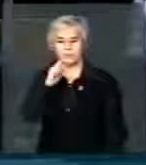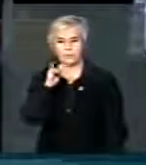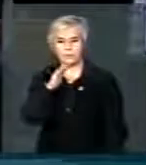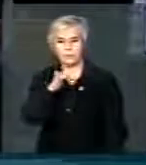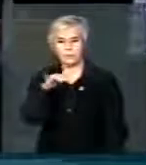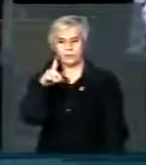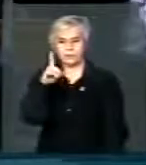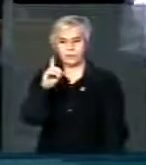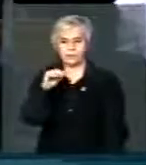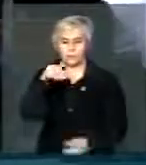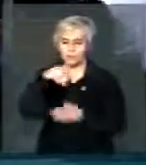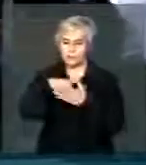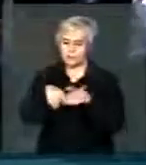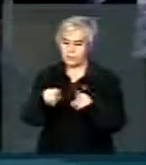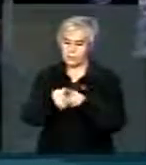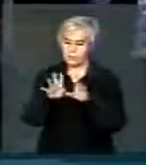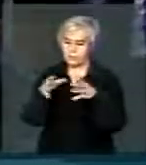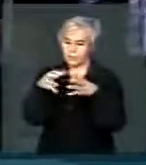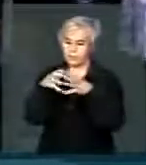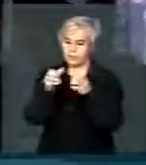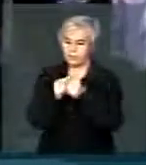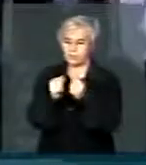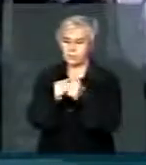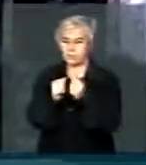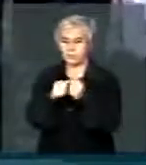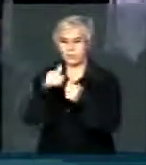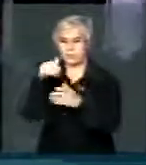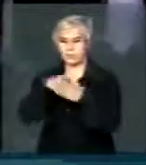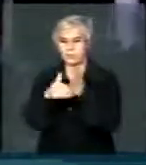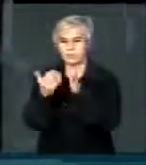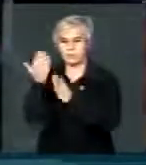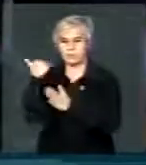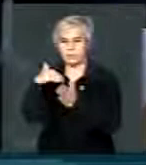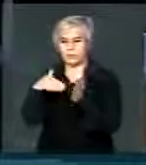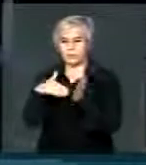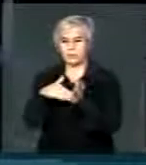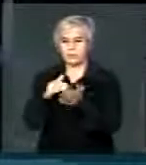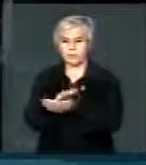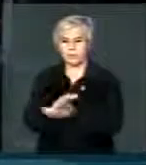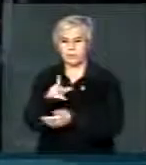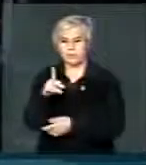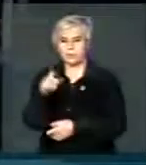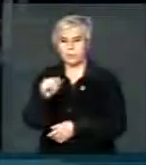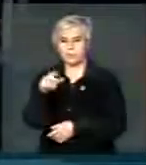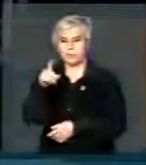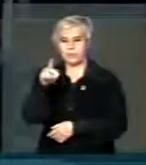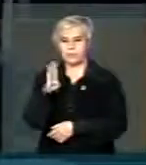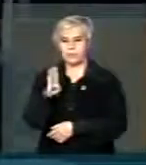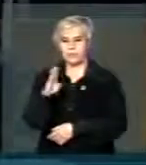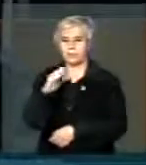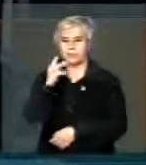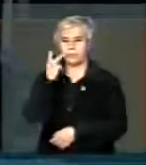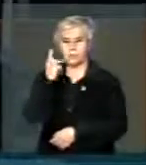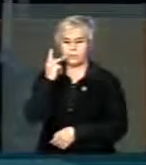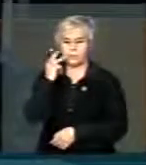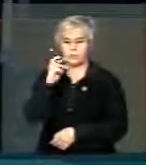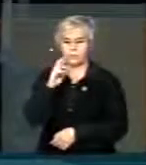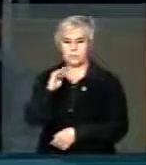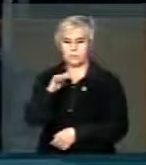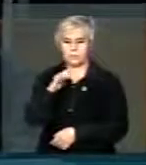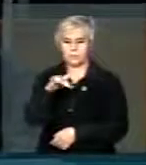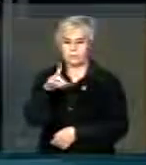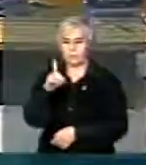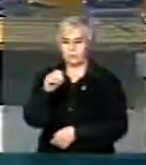Votou com o também. Está feito o registro, novo deputado. Concedo a palavra pelo PSDB do Ceará, Raimundo Gomes de Matos. Um